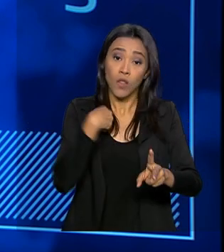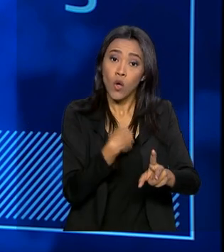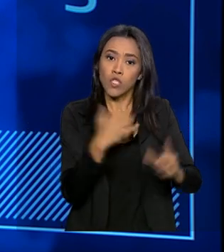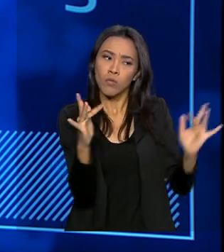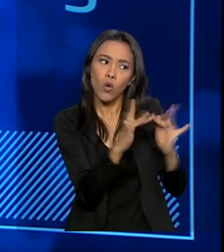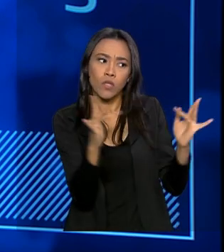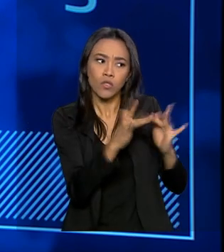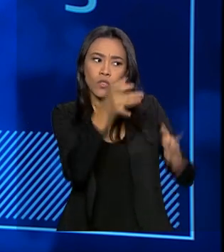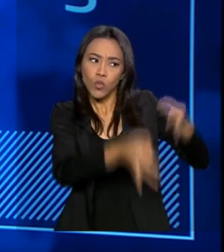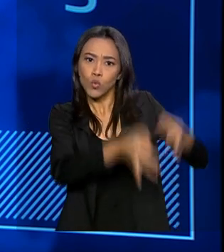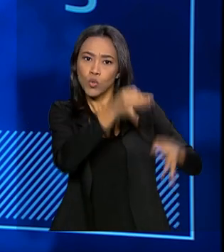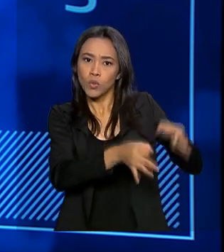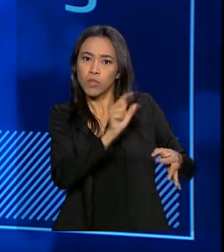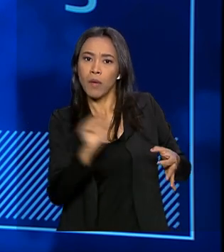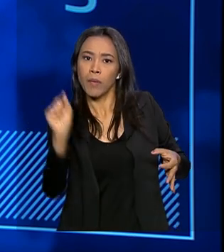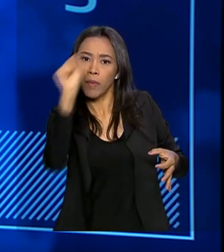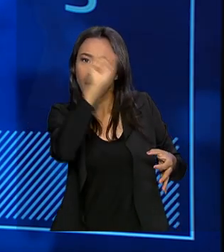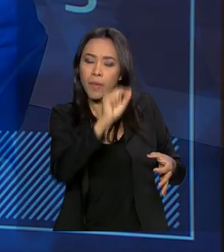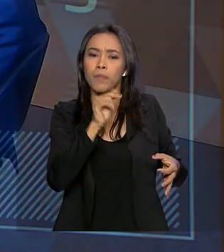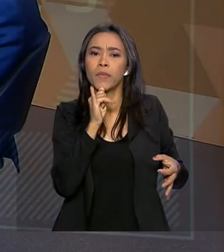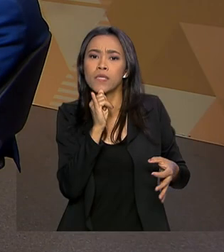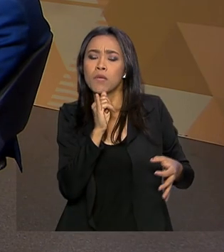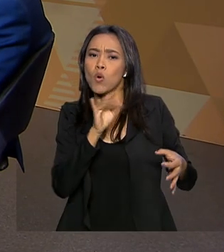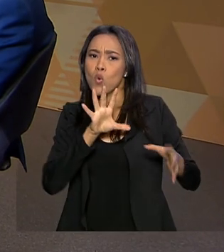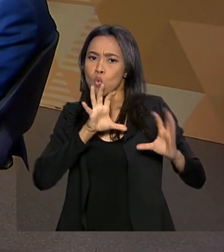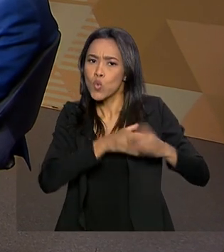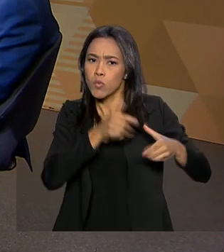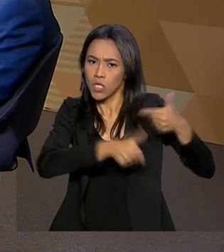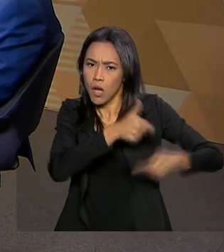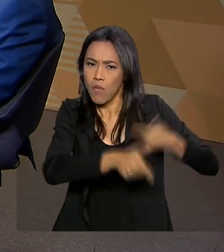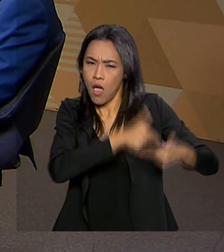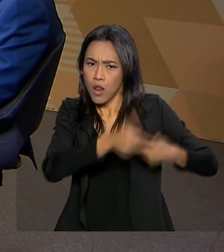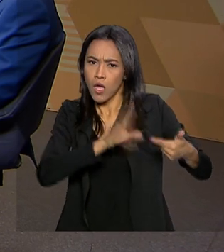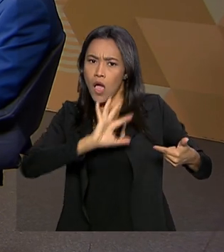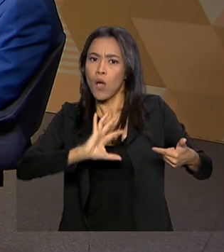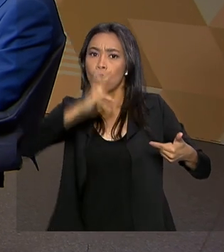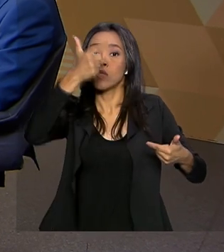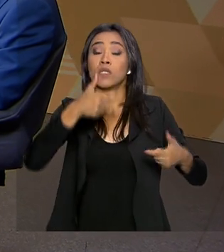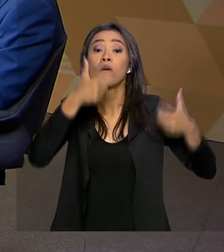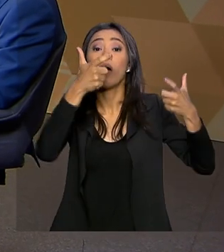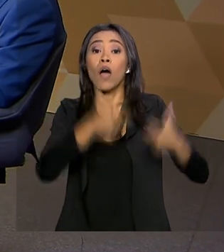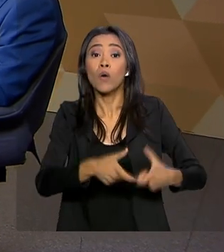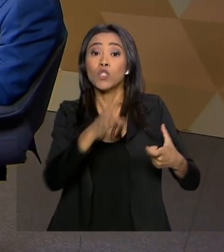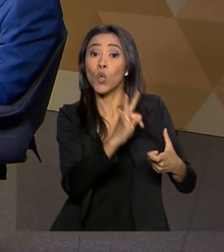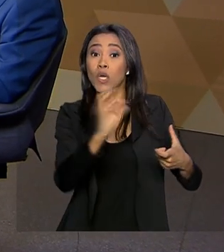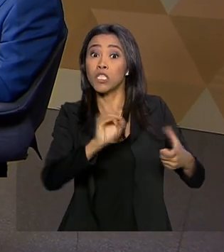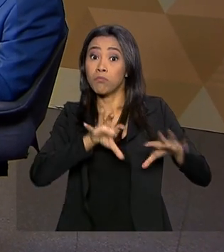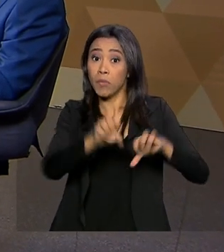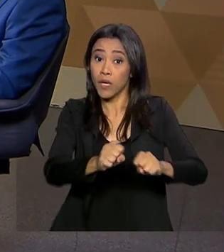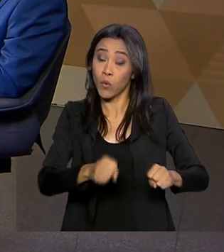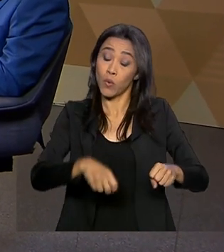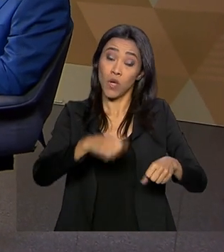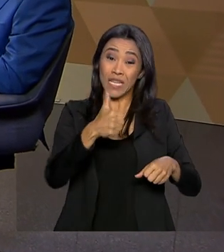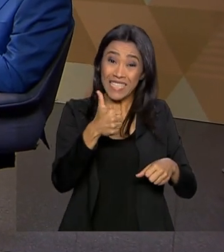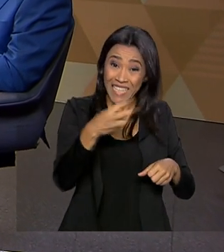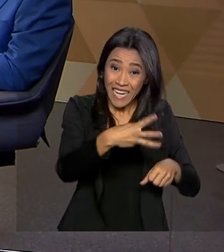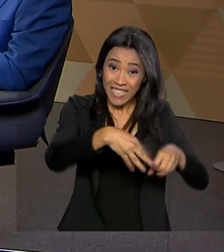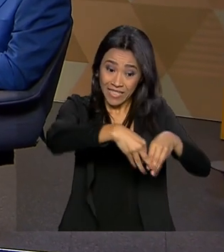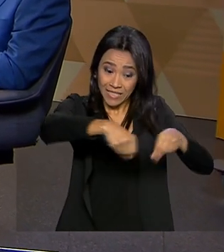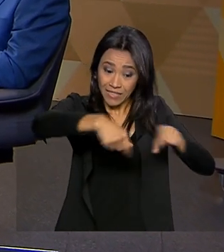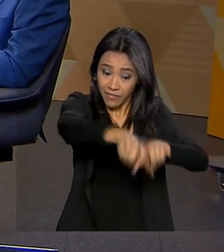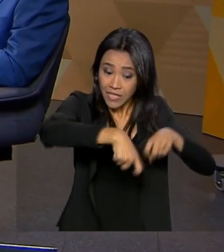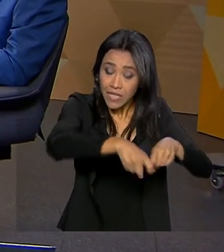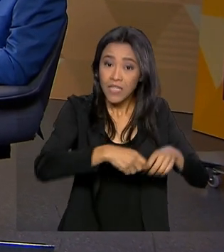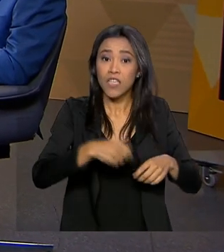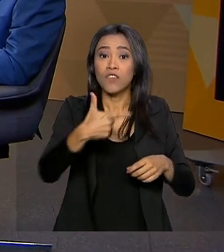logo no início das apreensões. Por exemplo, a Operação Fleck, no Tocantins, aprendeu 21 aviões e 13 fazendas. Então, nós já